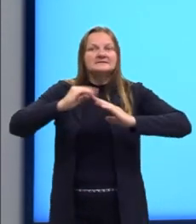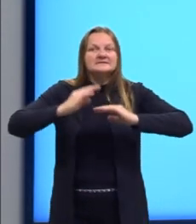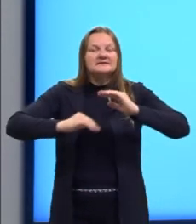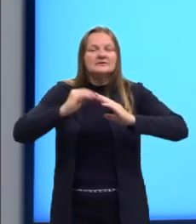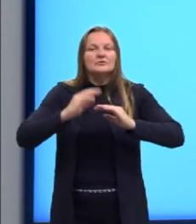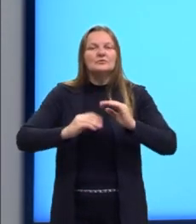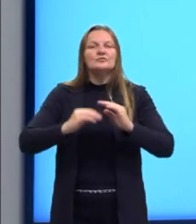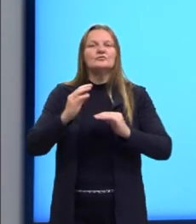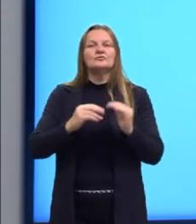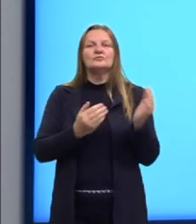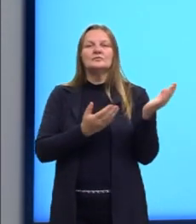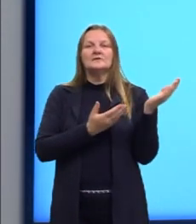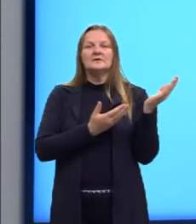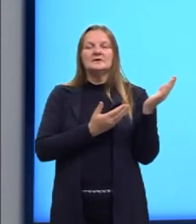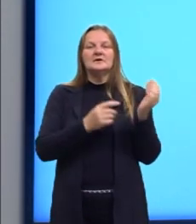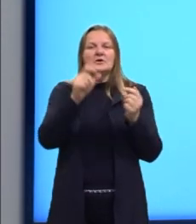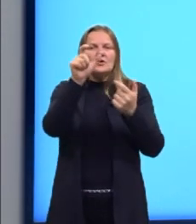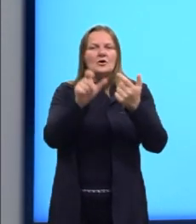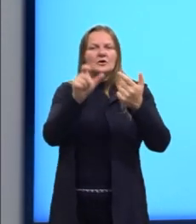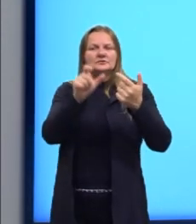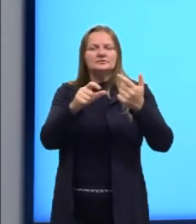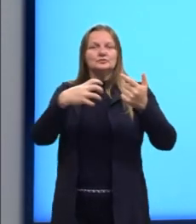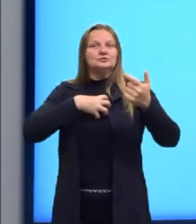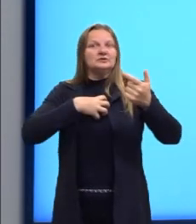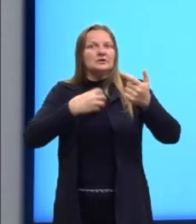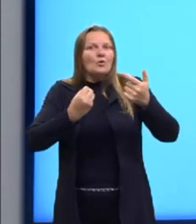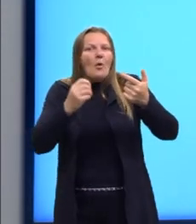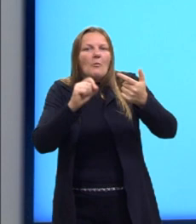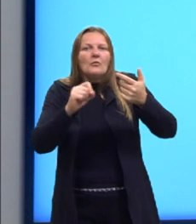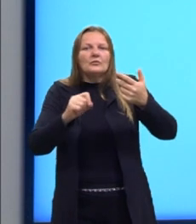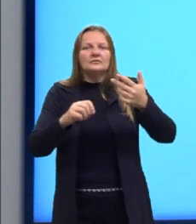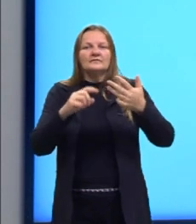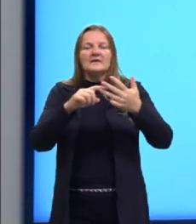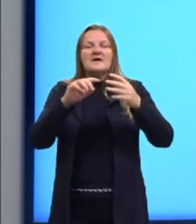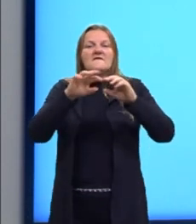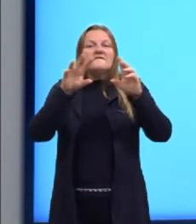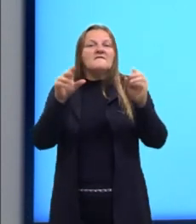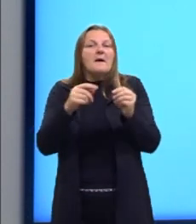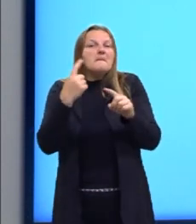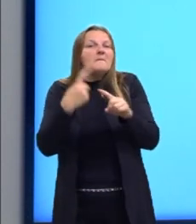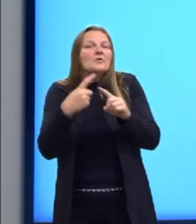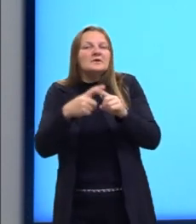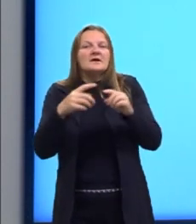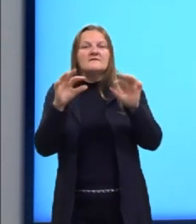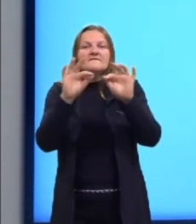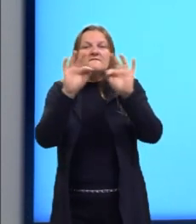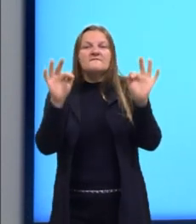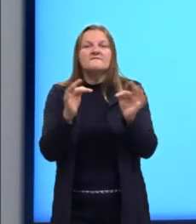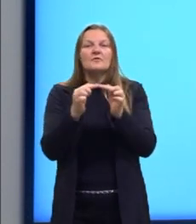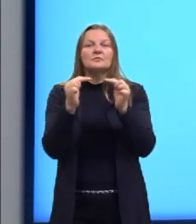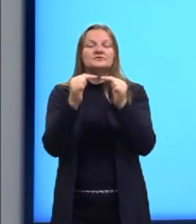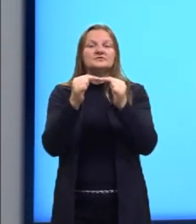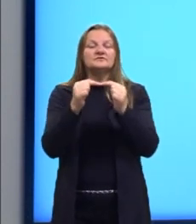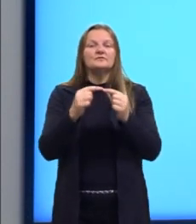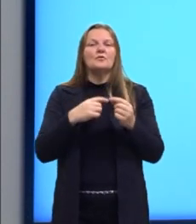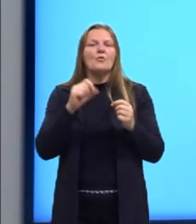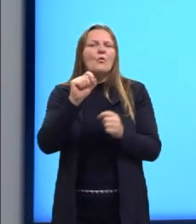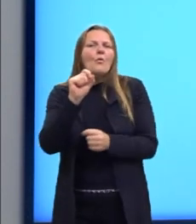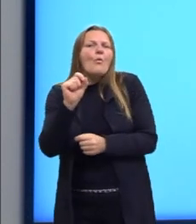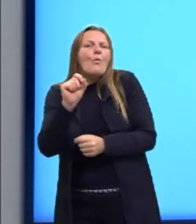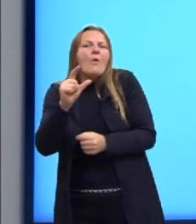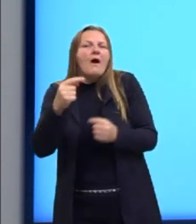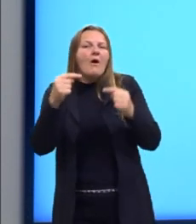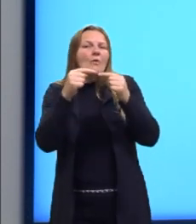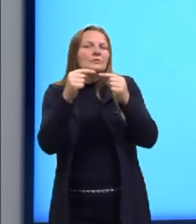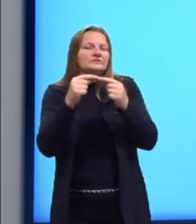agente, modo ou meio, finalidade, quais e como seriam